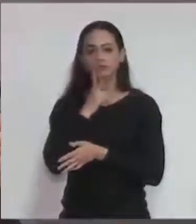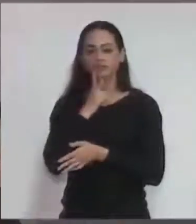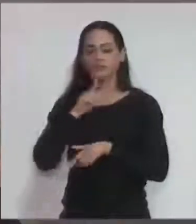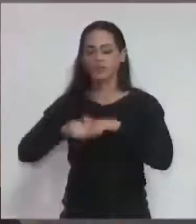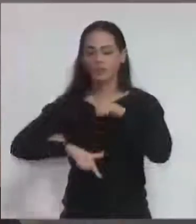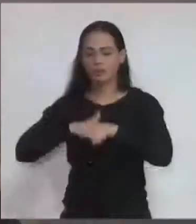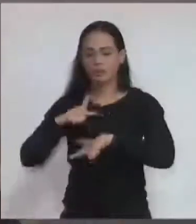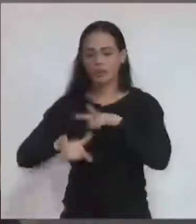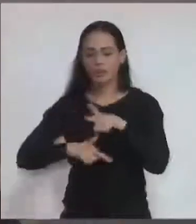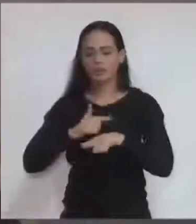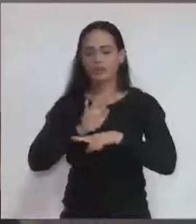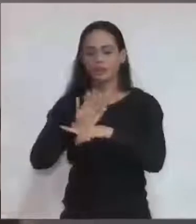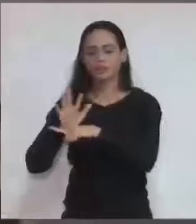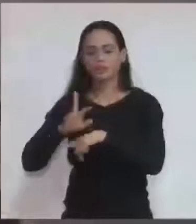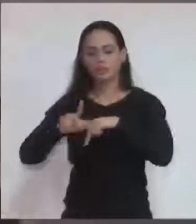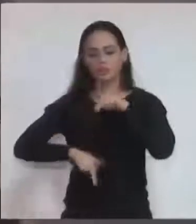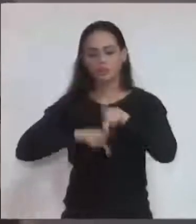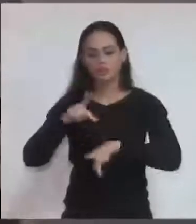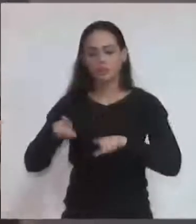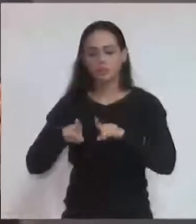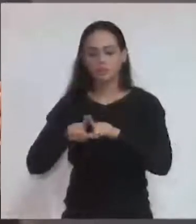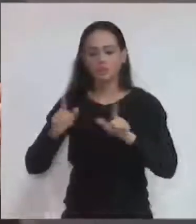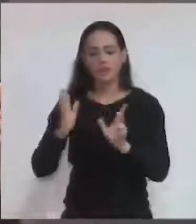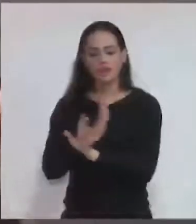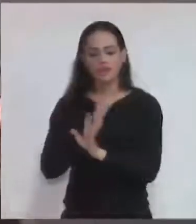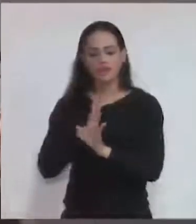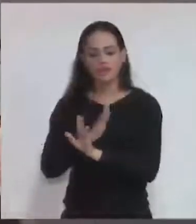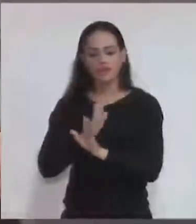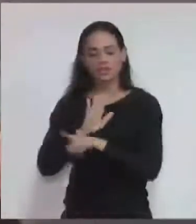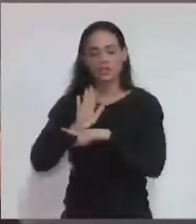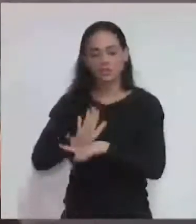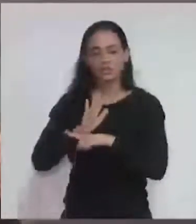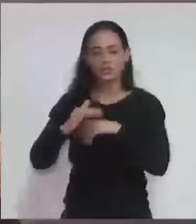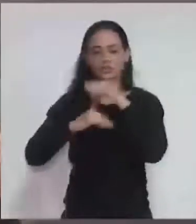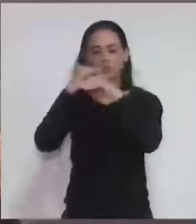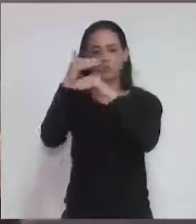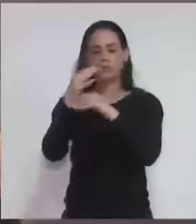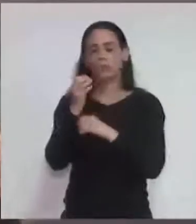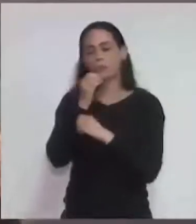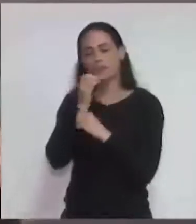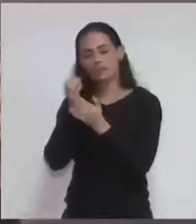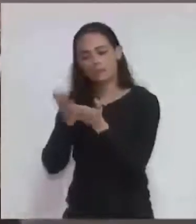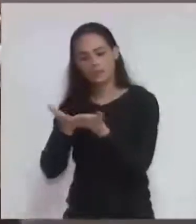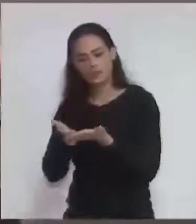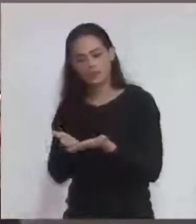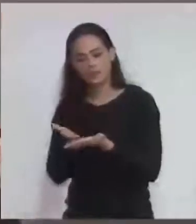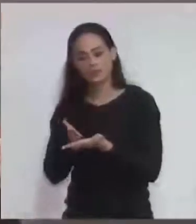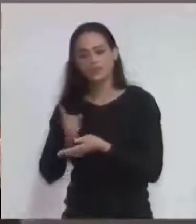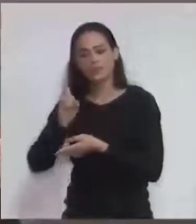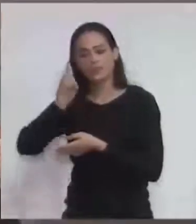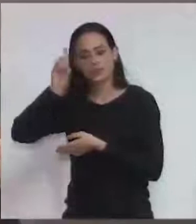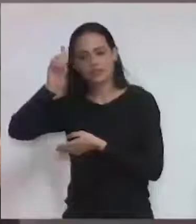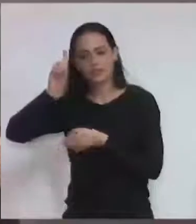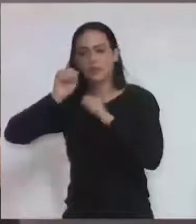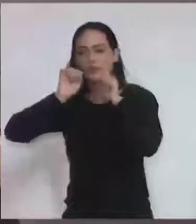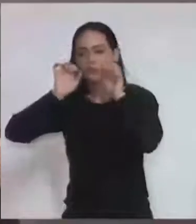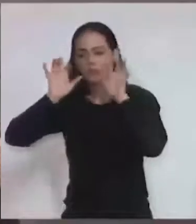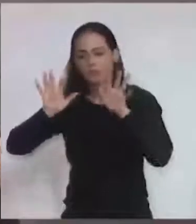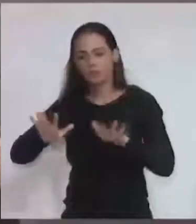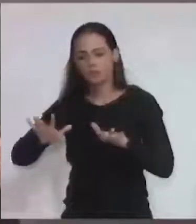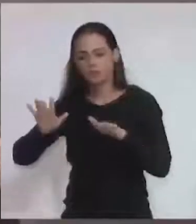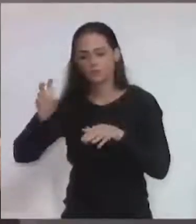desenvolvimento da nossa cidade. que você seja bem-vindo, que Deus possa te abençoar, dar